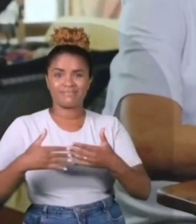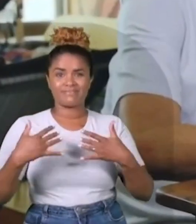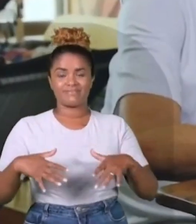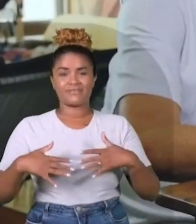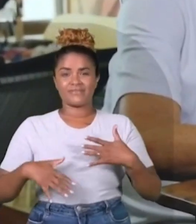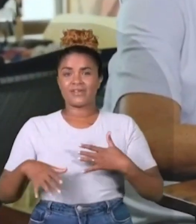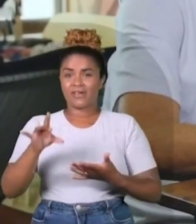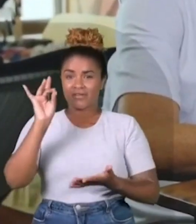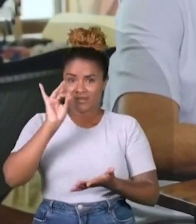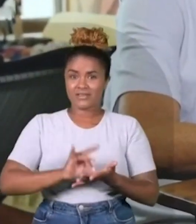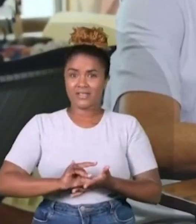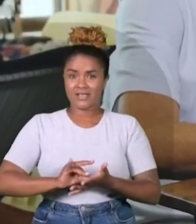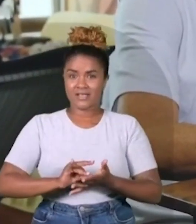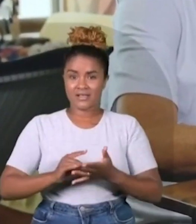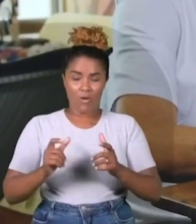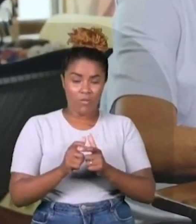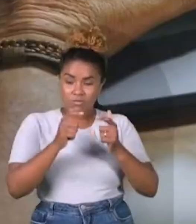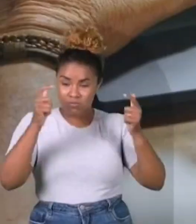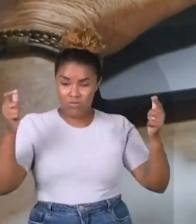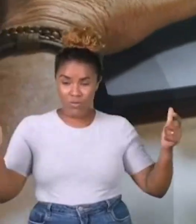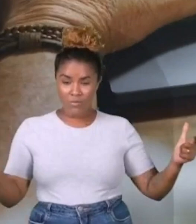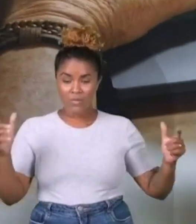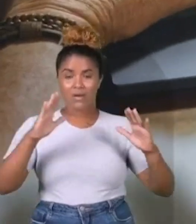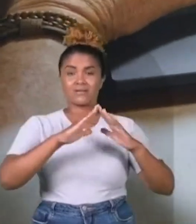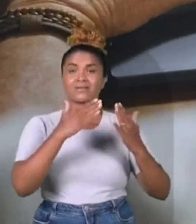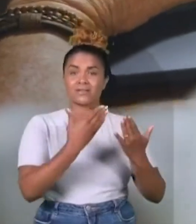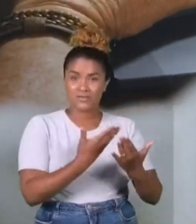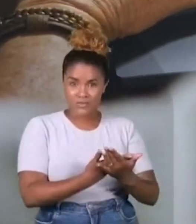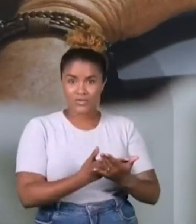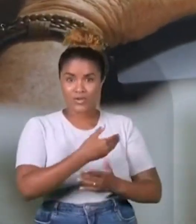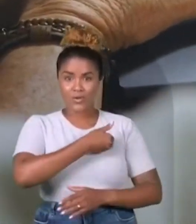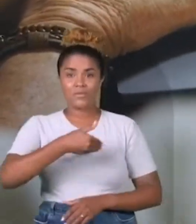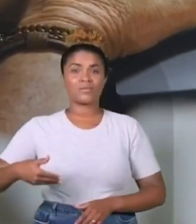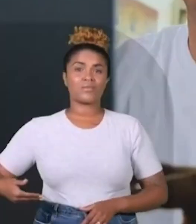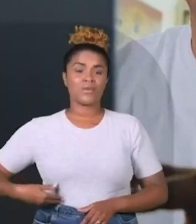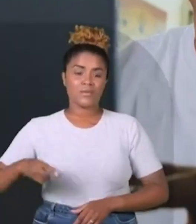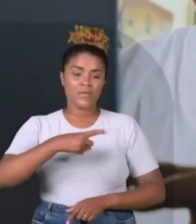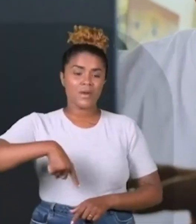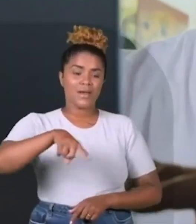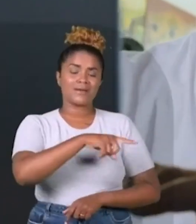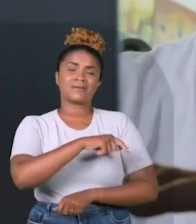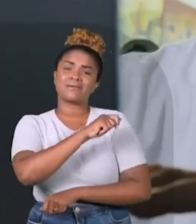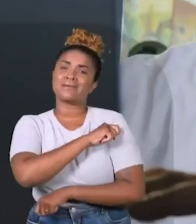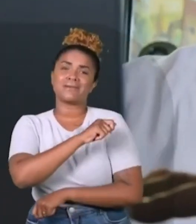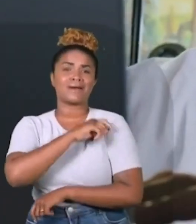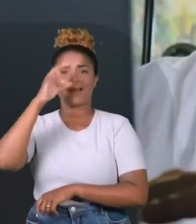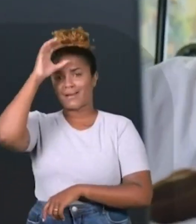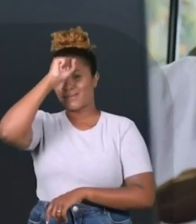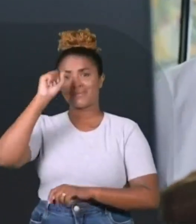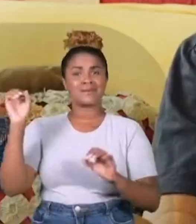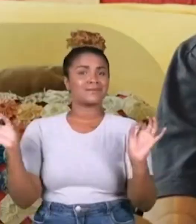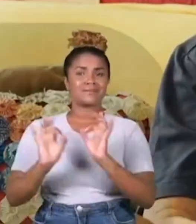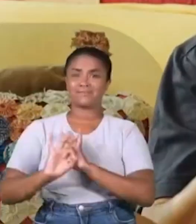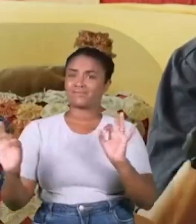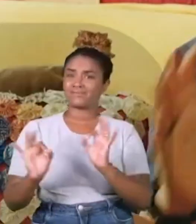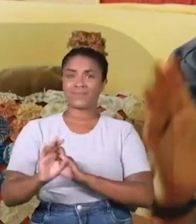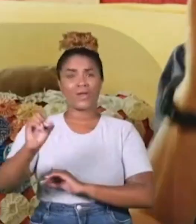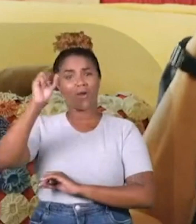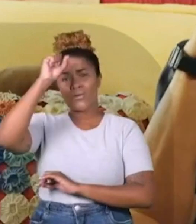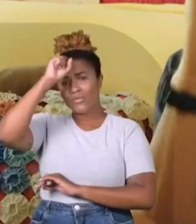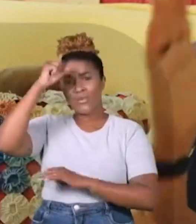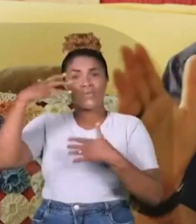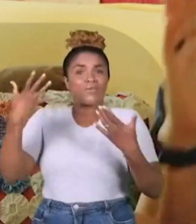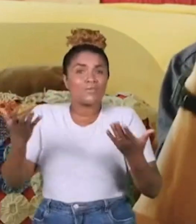na maior parte das escolas públicas de Sergipe, nesse governo, é que os alunos não aprendem direito. É